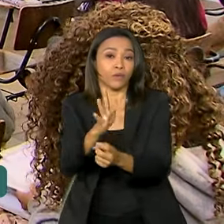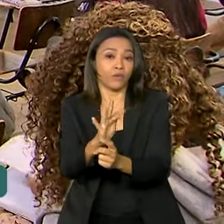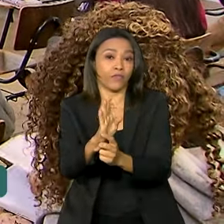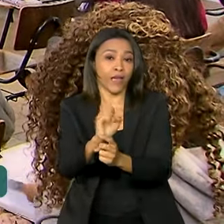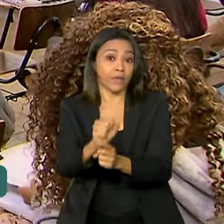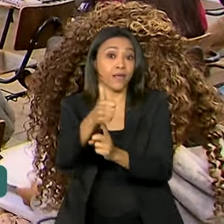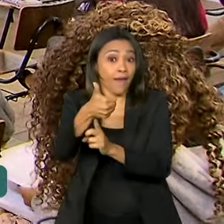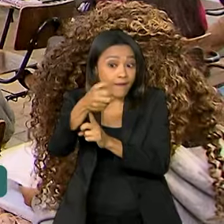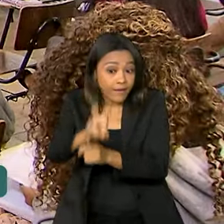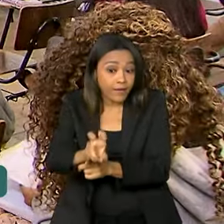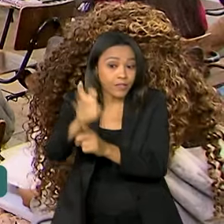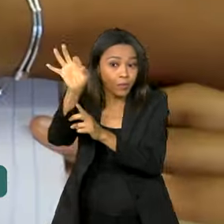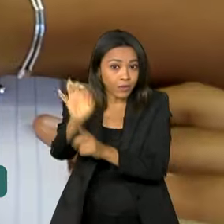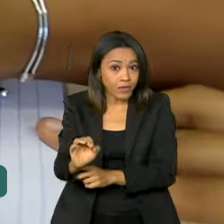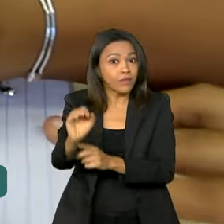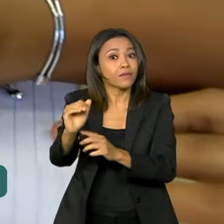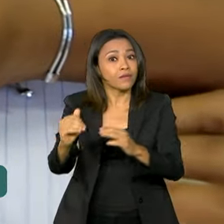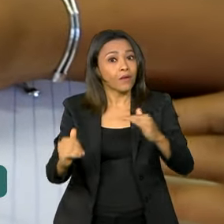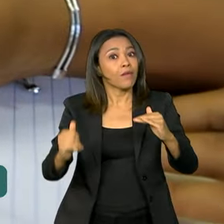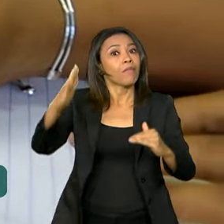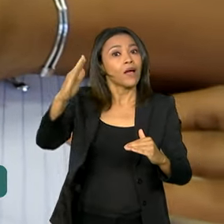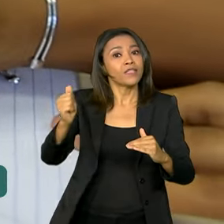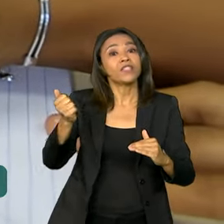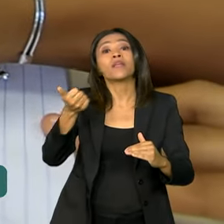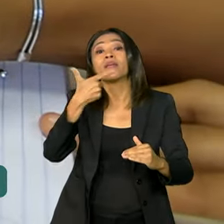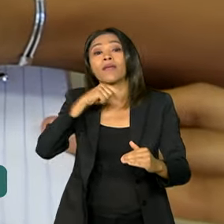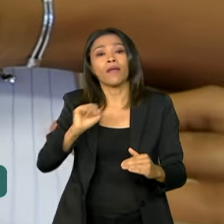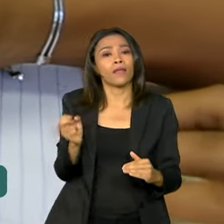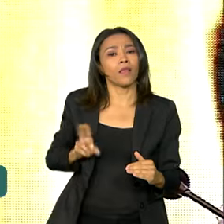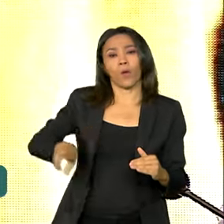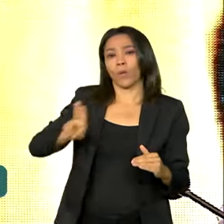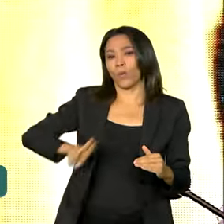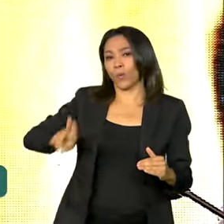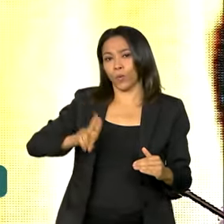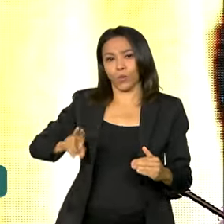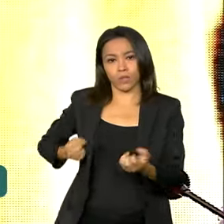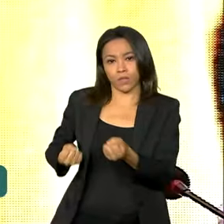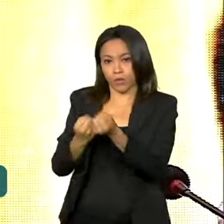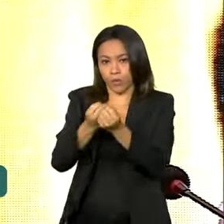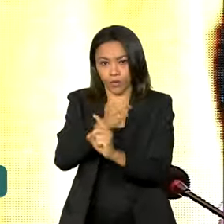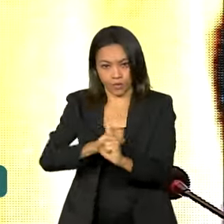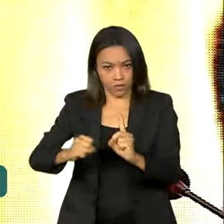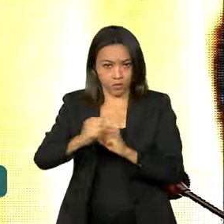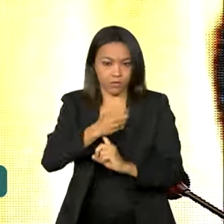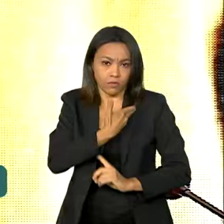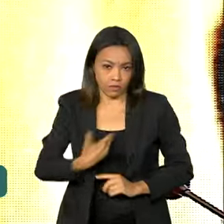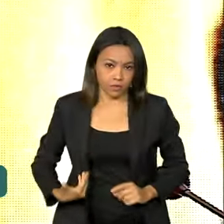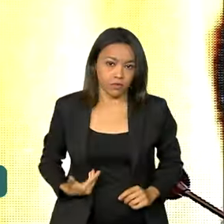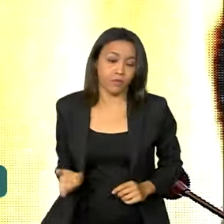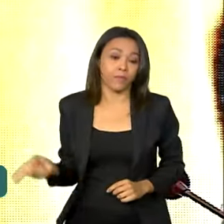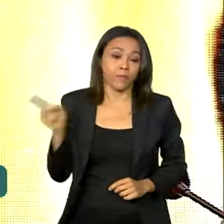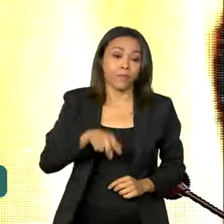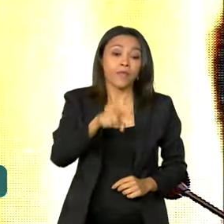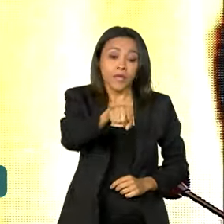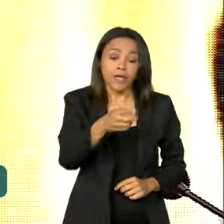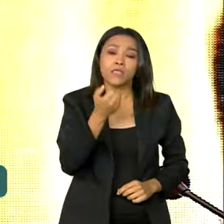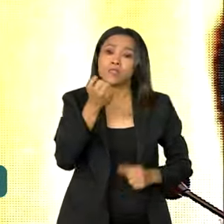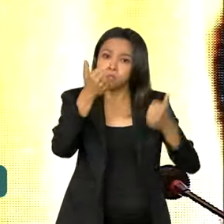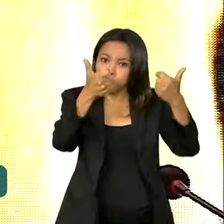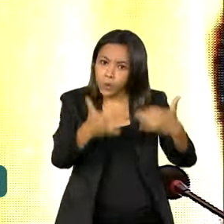é 15% superior ao de quem não utiliza o auxílio. Eles respondem, eles dão resultado.